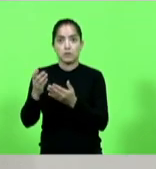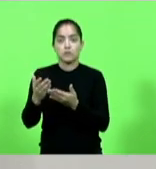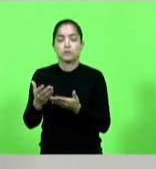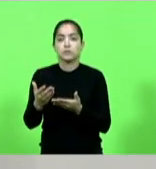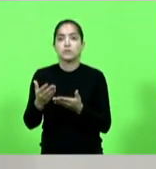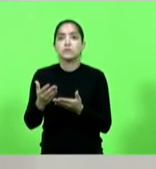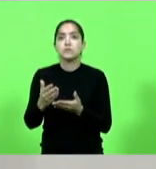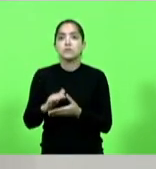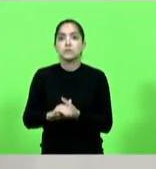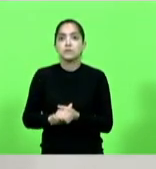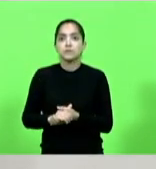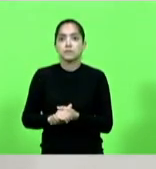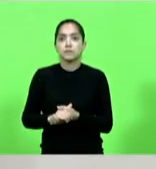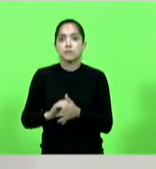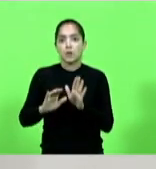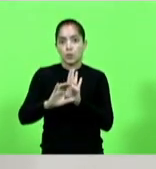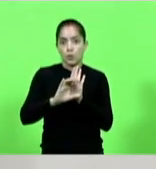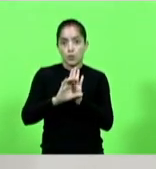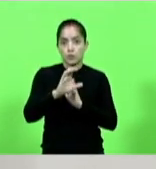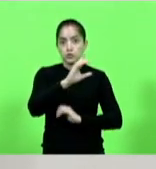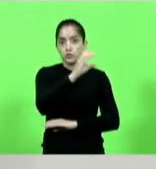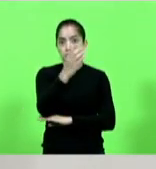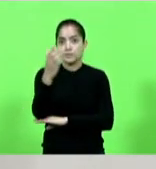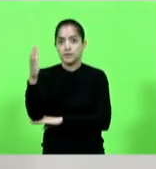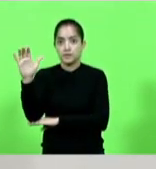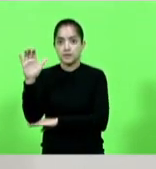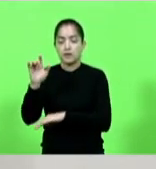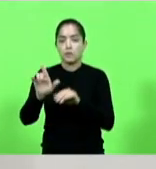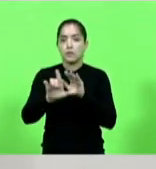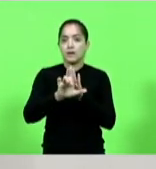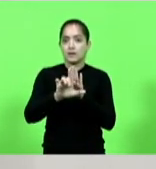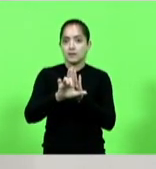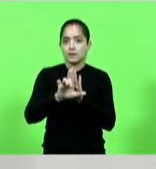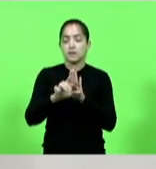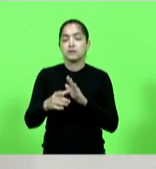Código Ambiental, ou seja, da nossa Lei Ambiental,